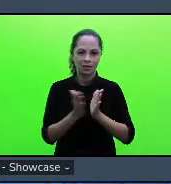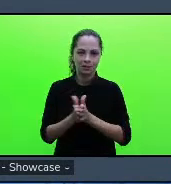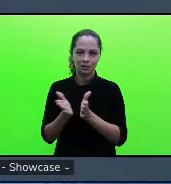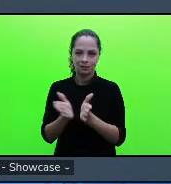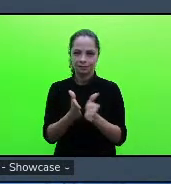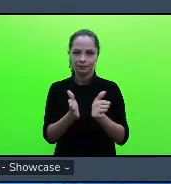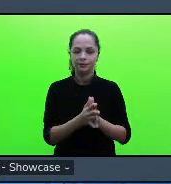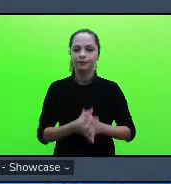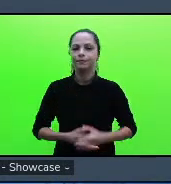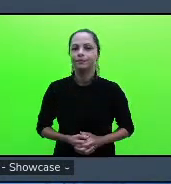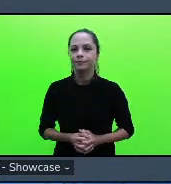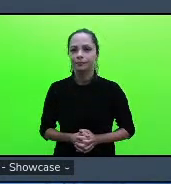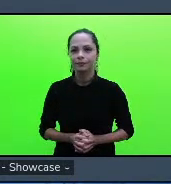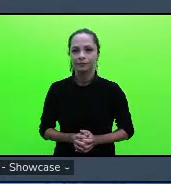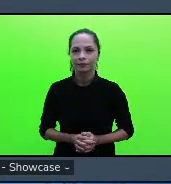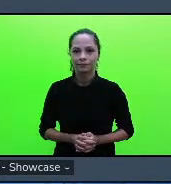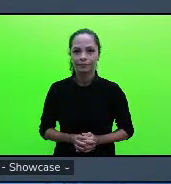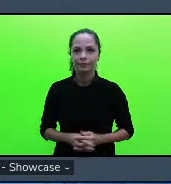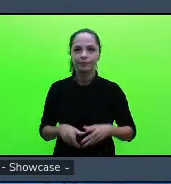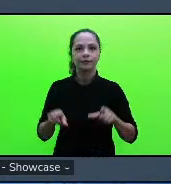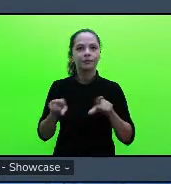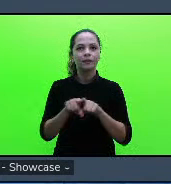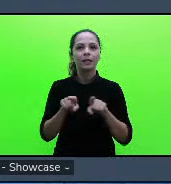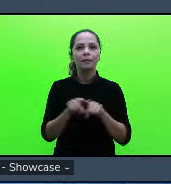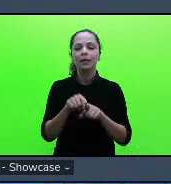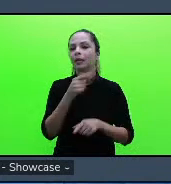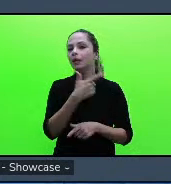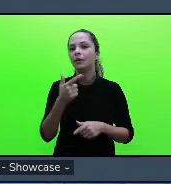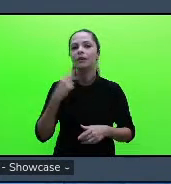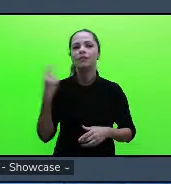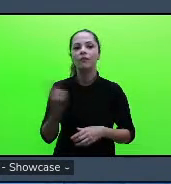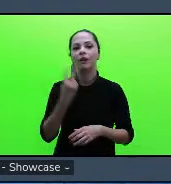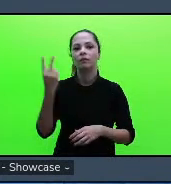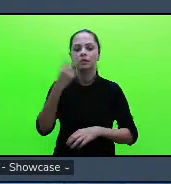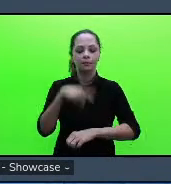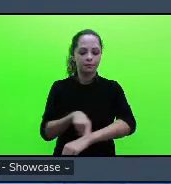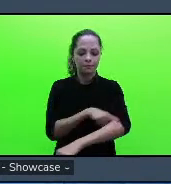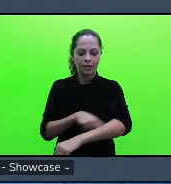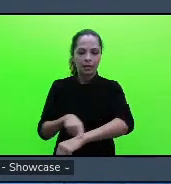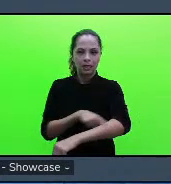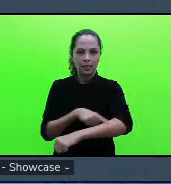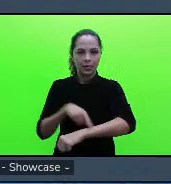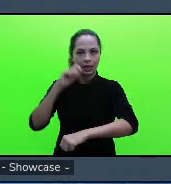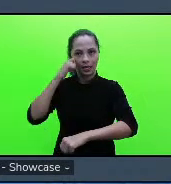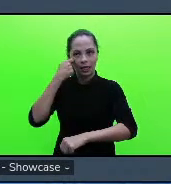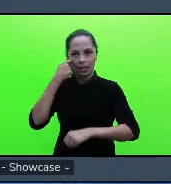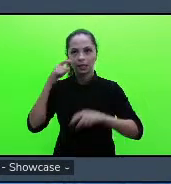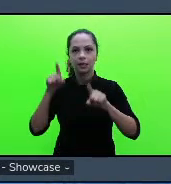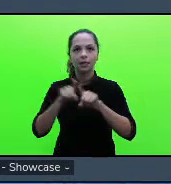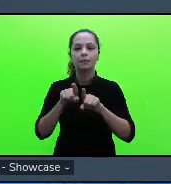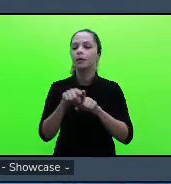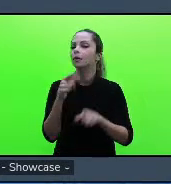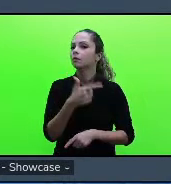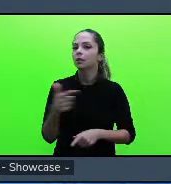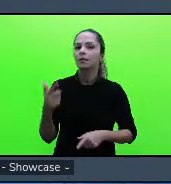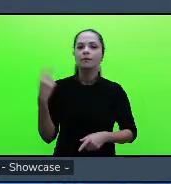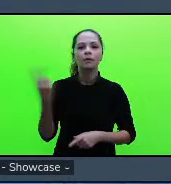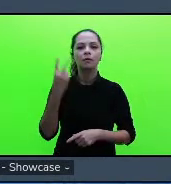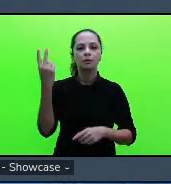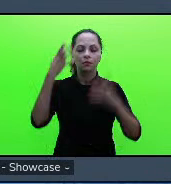também não há uma valorização da pele negra dela não há uma valorização do cabelo dela e